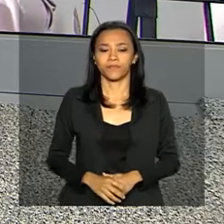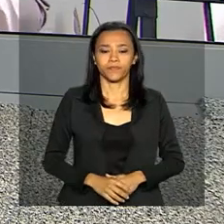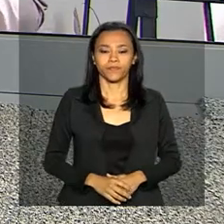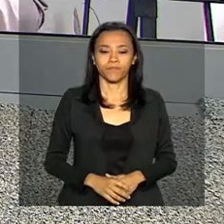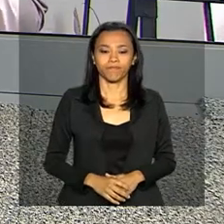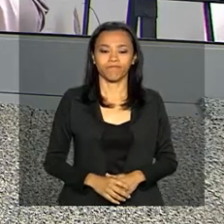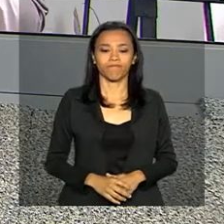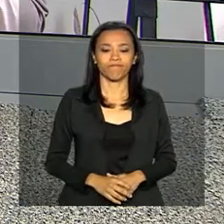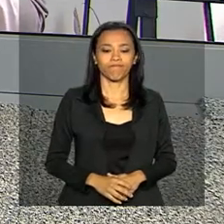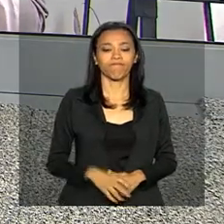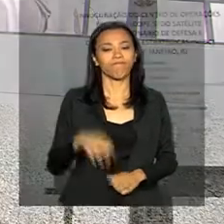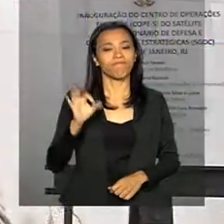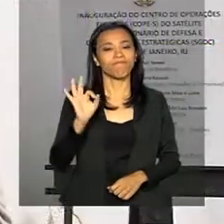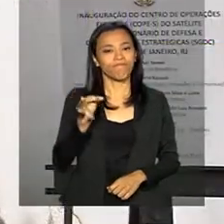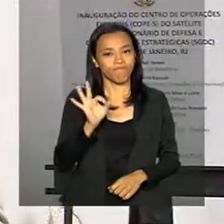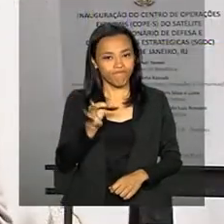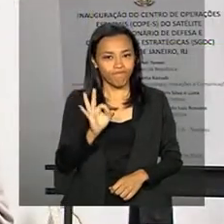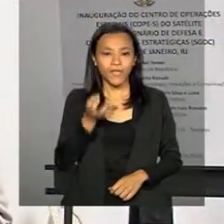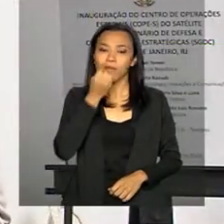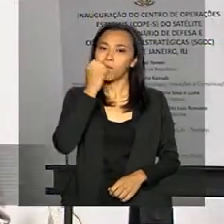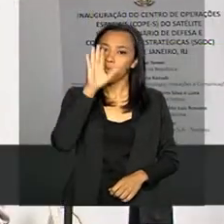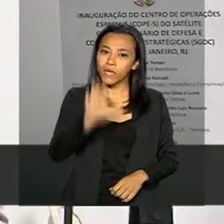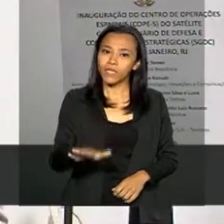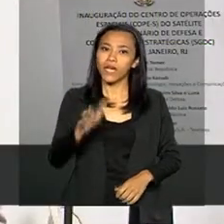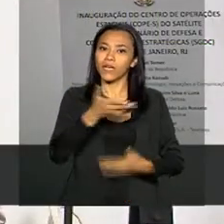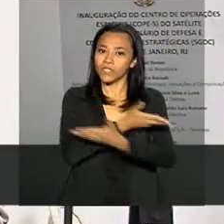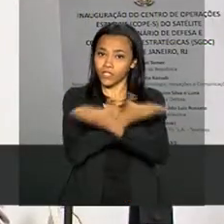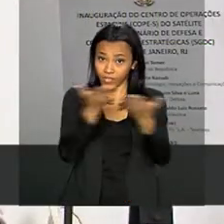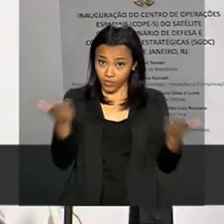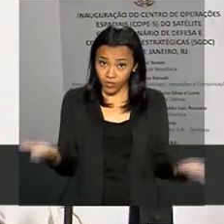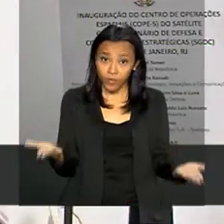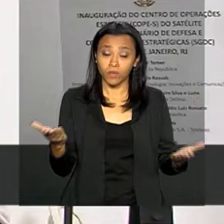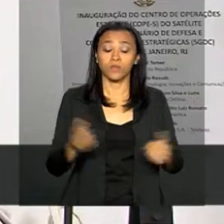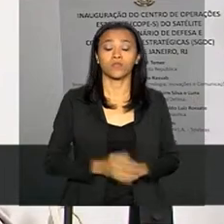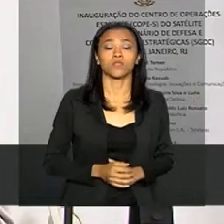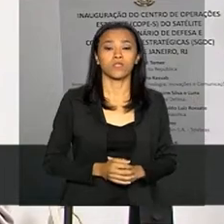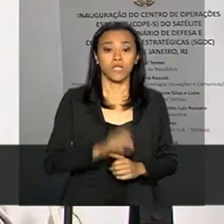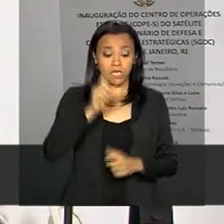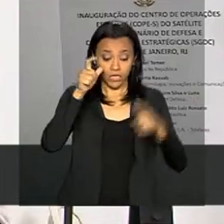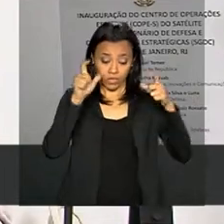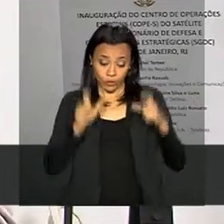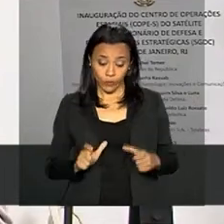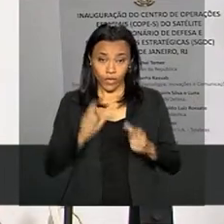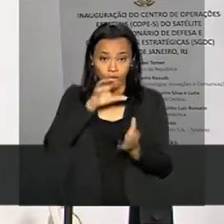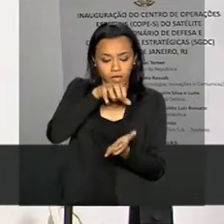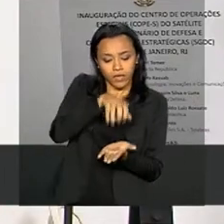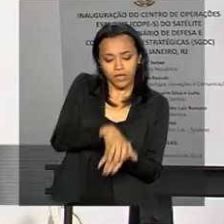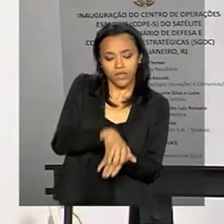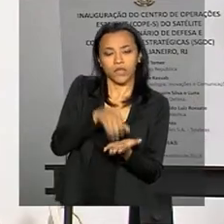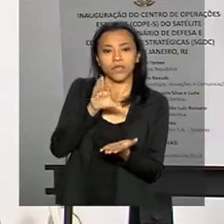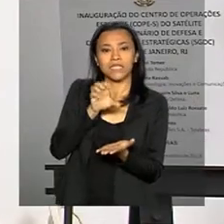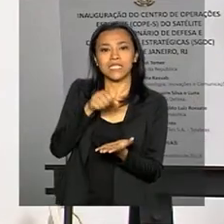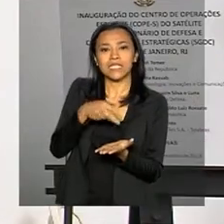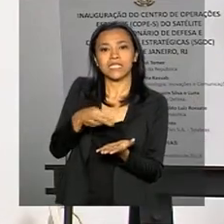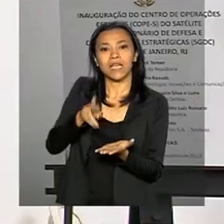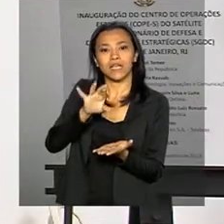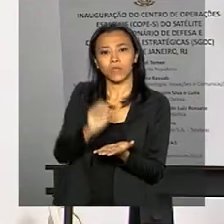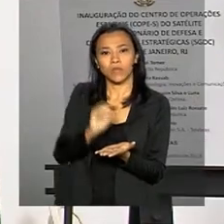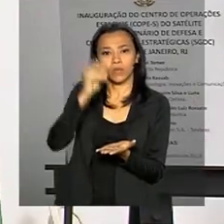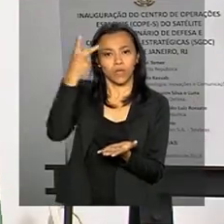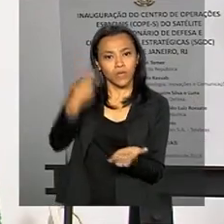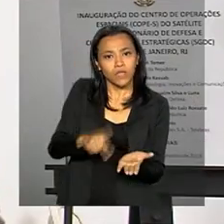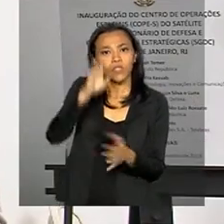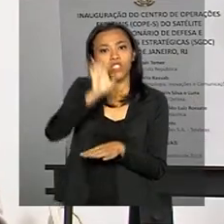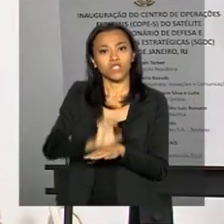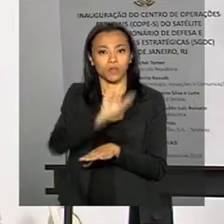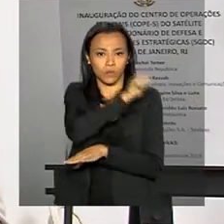Isso mesmo, Renata. Boa tarde, boa boa tarde a todos. Olha, o Centro de Operações Espaciais do Rio de Janeiro,